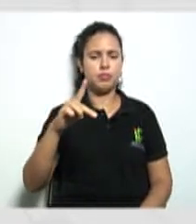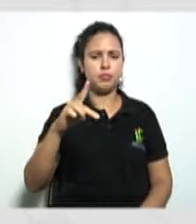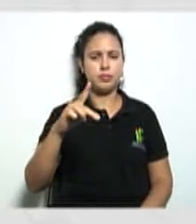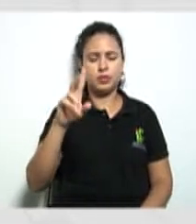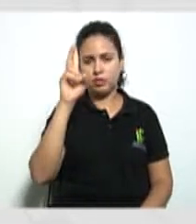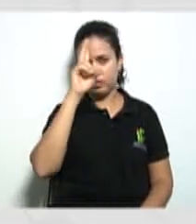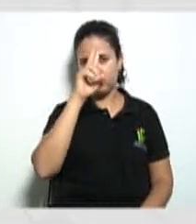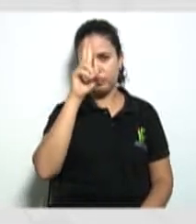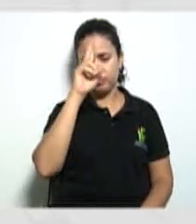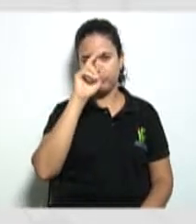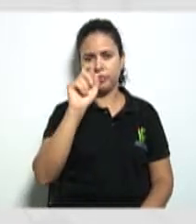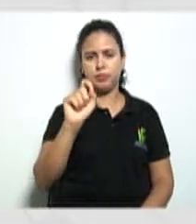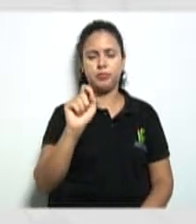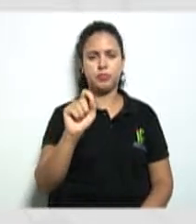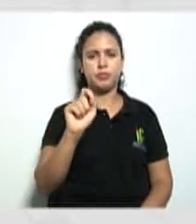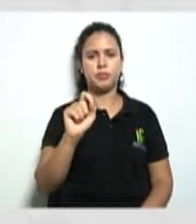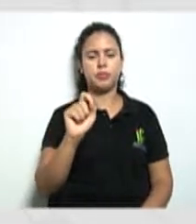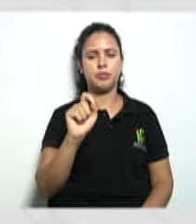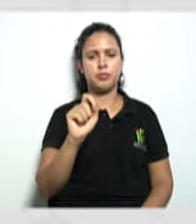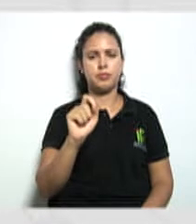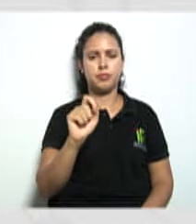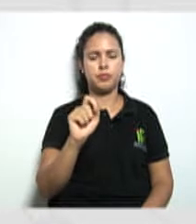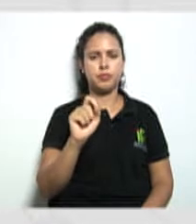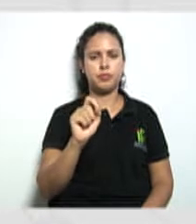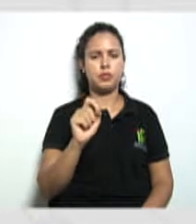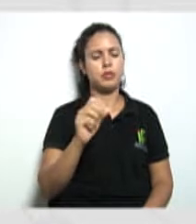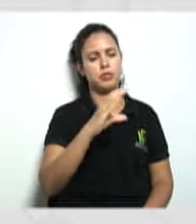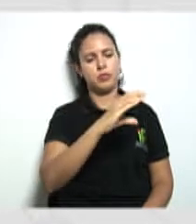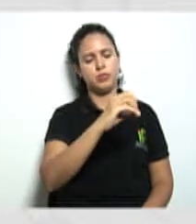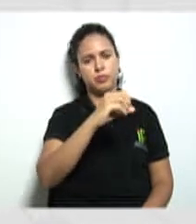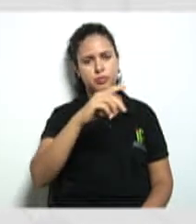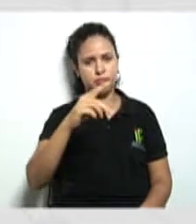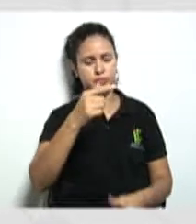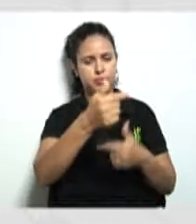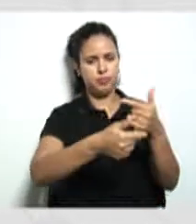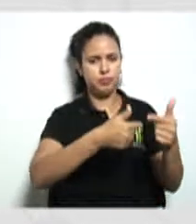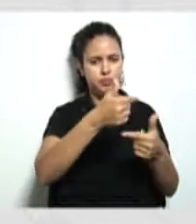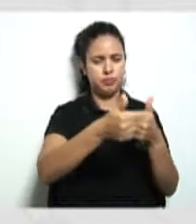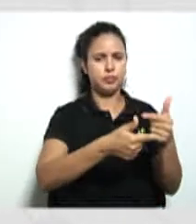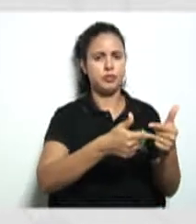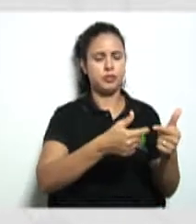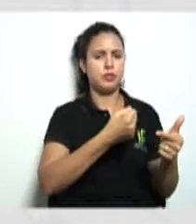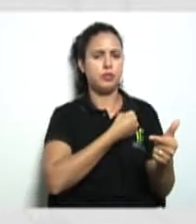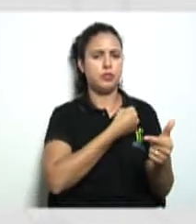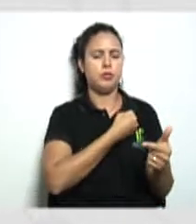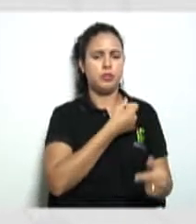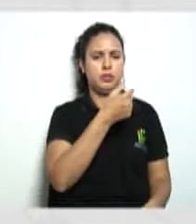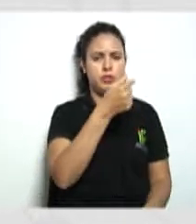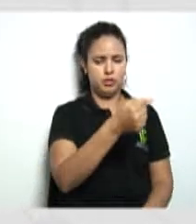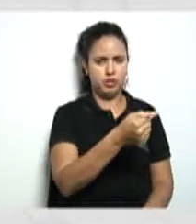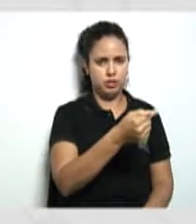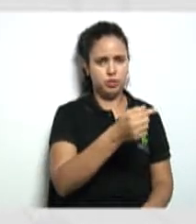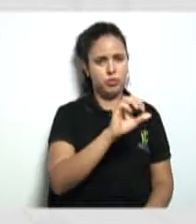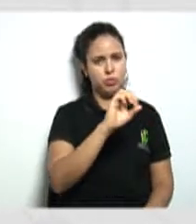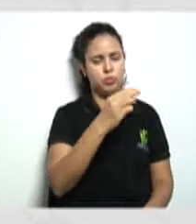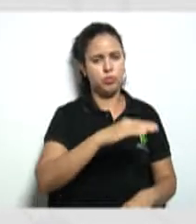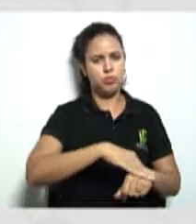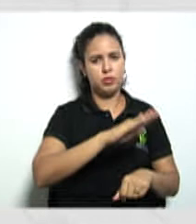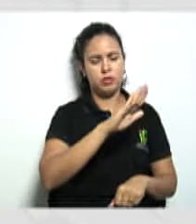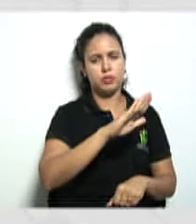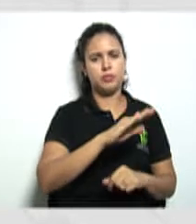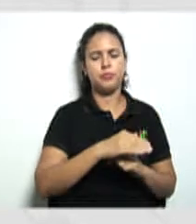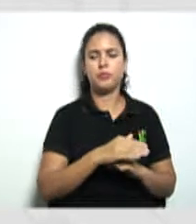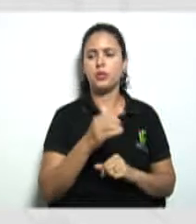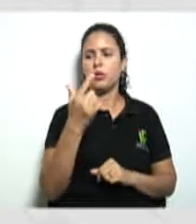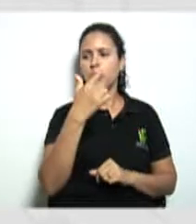Lembrando que para as cooperativas de trabalho o número mínimo é 7. Para os demais ramos